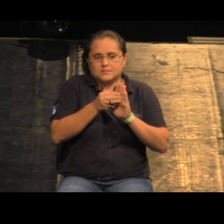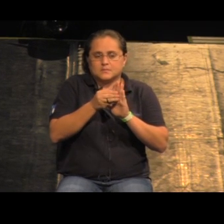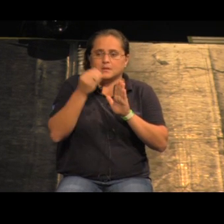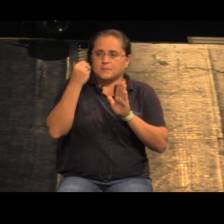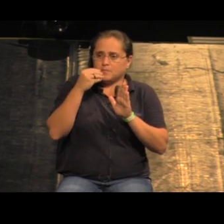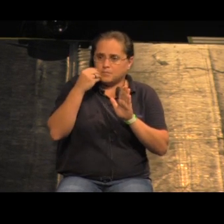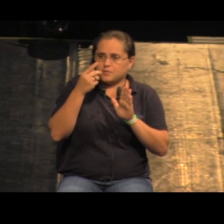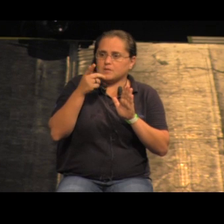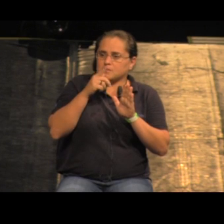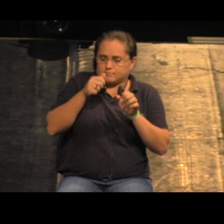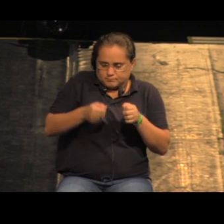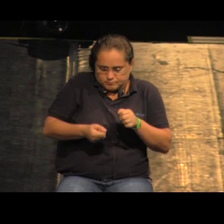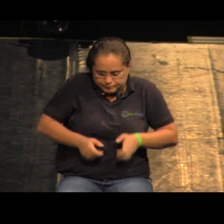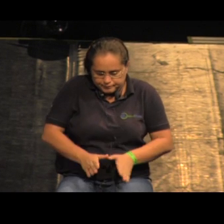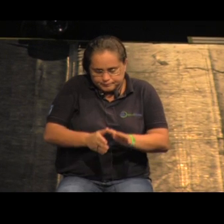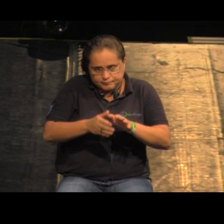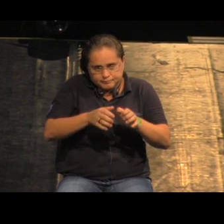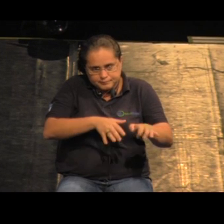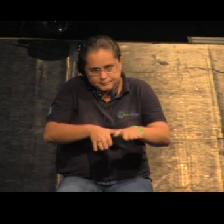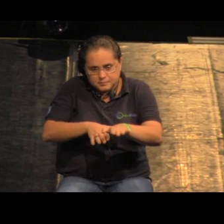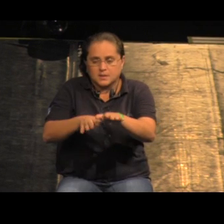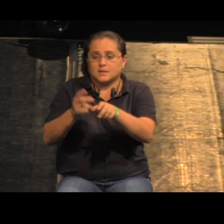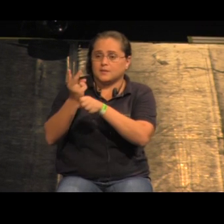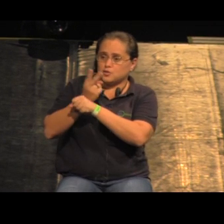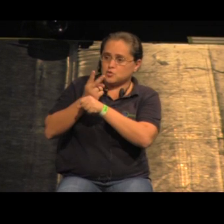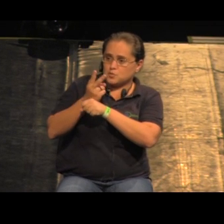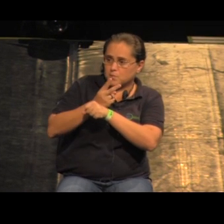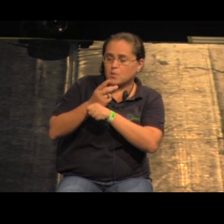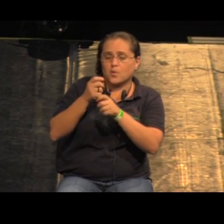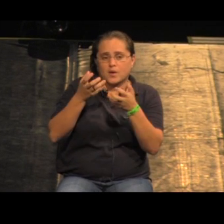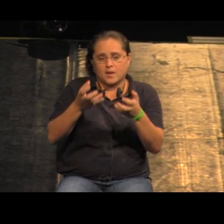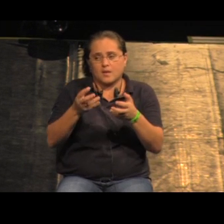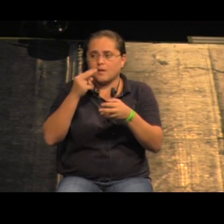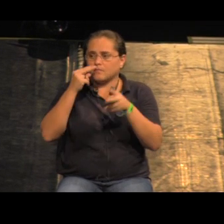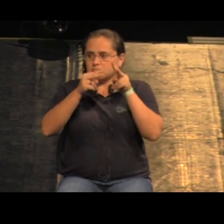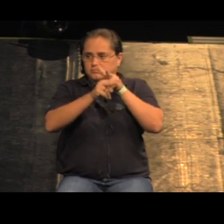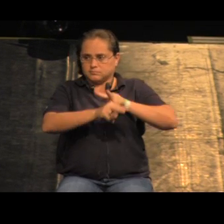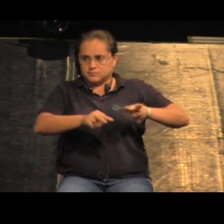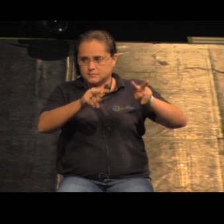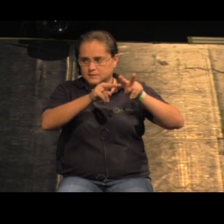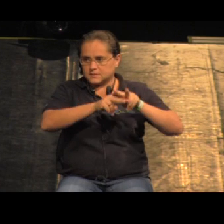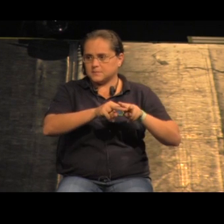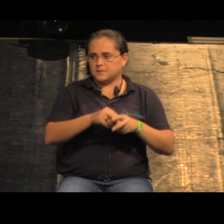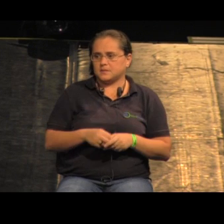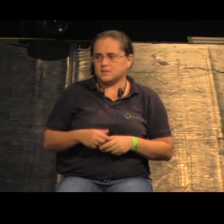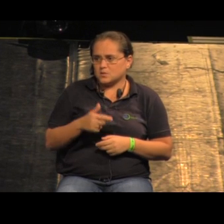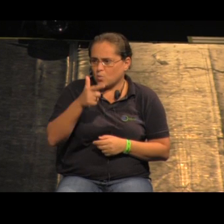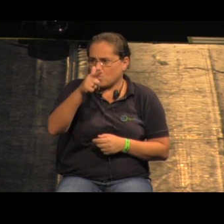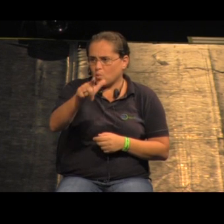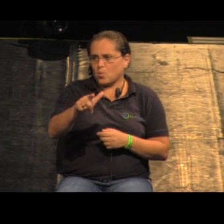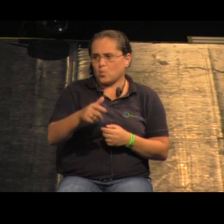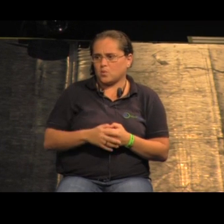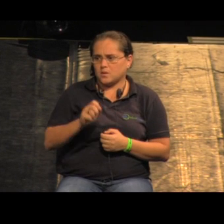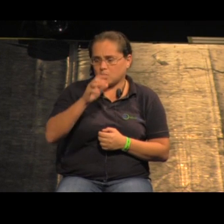aproveitando as nascentes todas, a gente busca também trazer visibilidade para eles. E essa é uma outra questão que